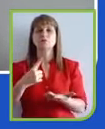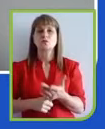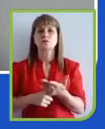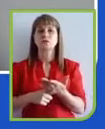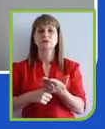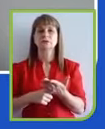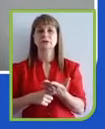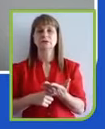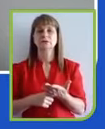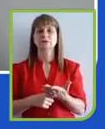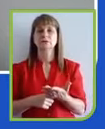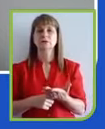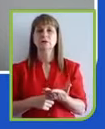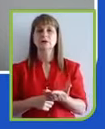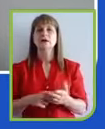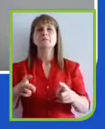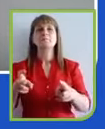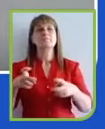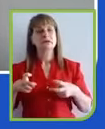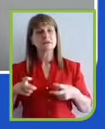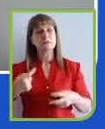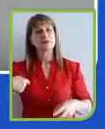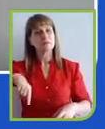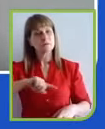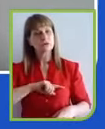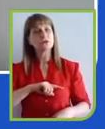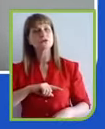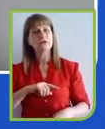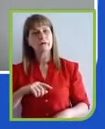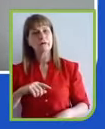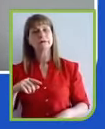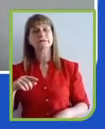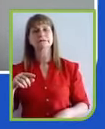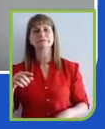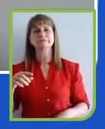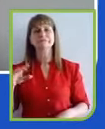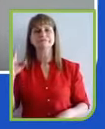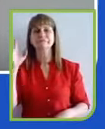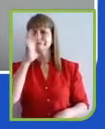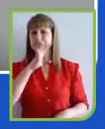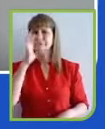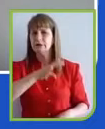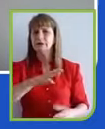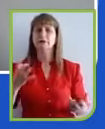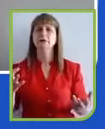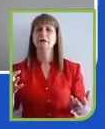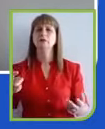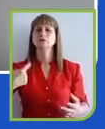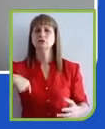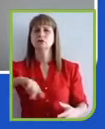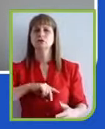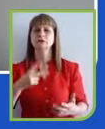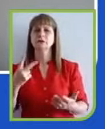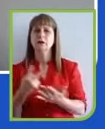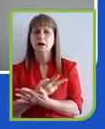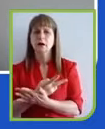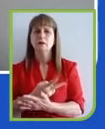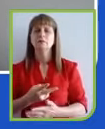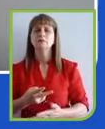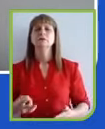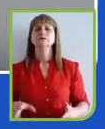nossas falhas e fazendo um verdadeiro pacto pela mudança. A gente construiu um comitê externo de especialistas em